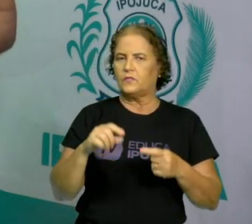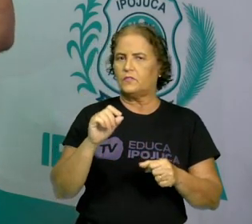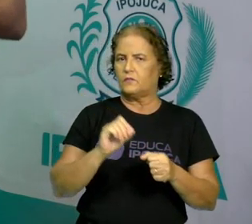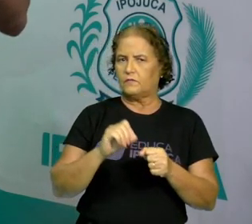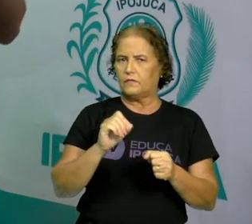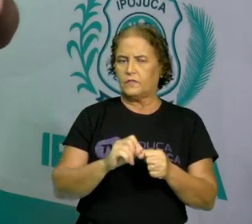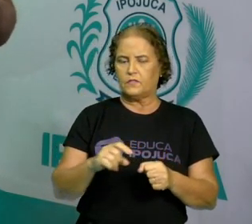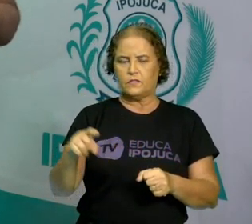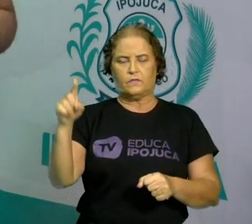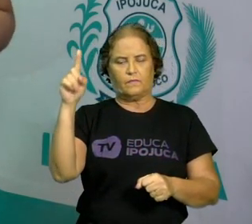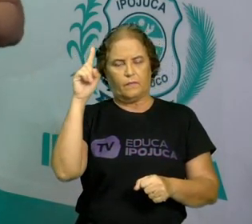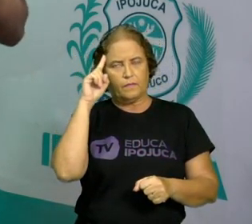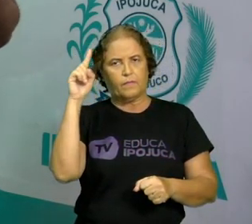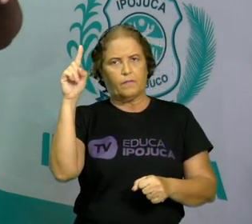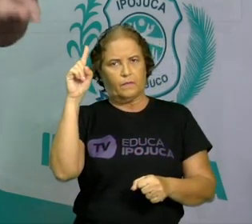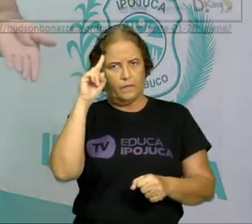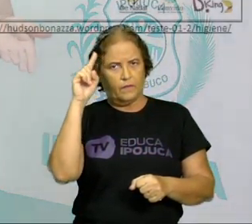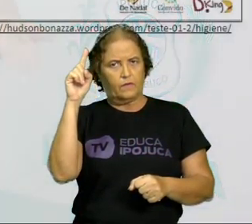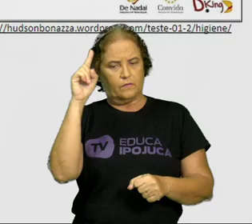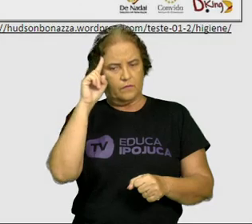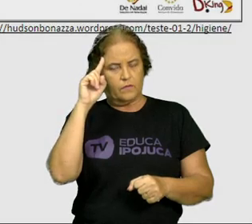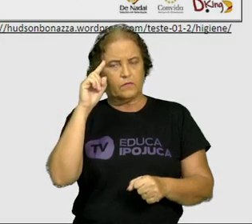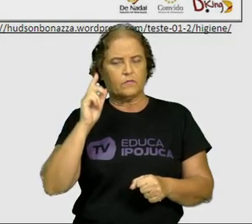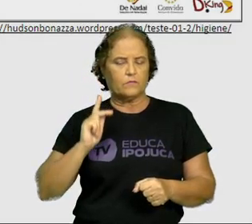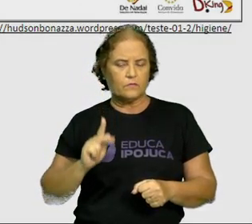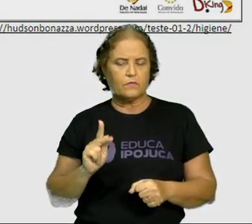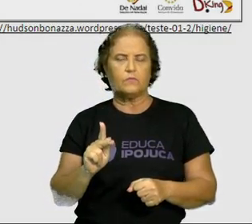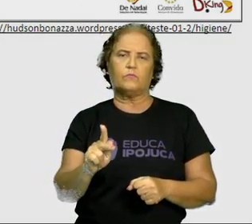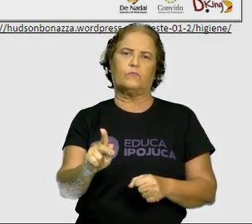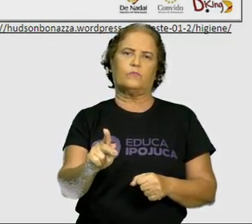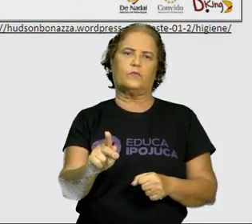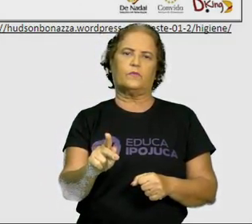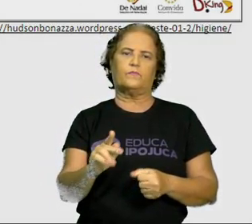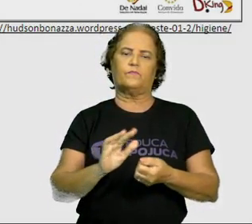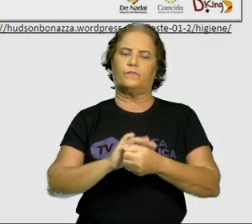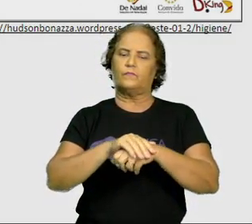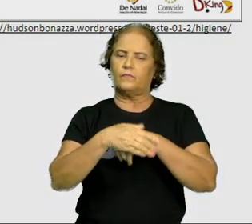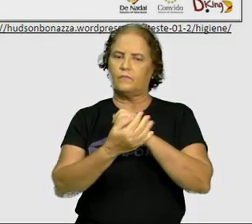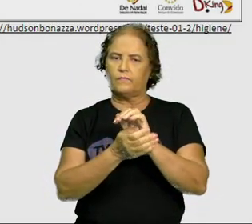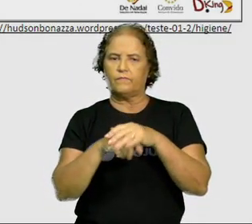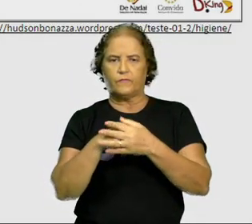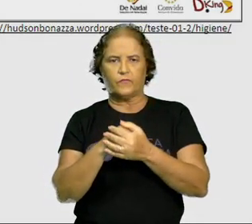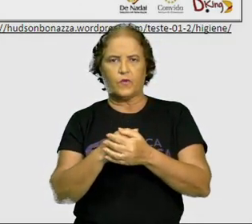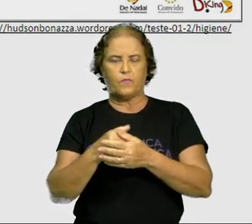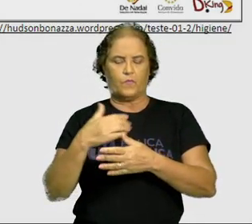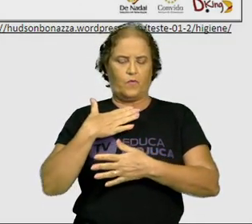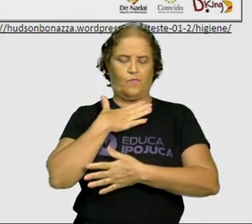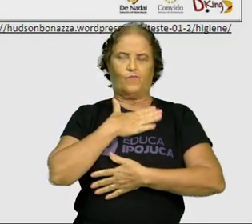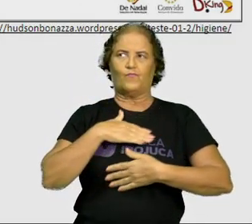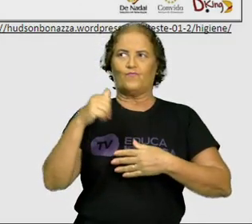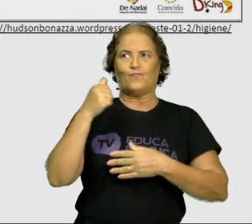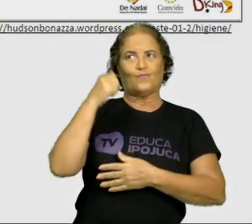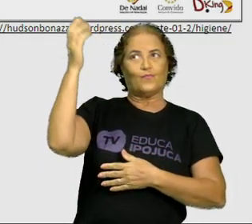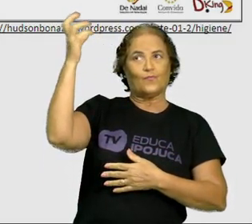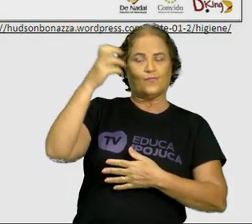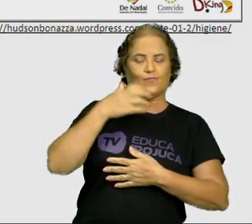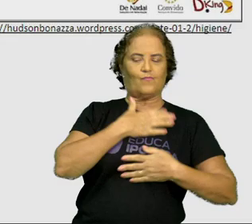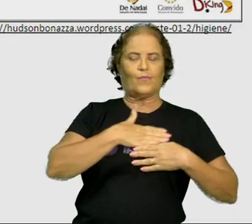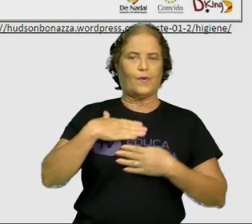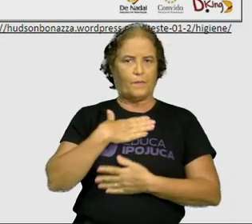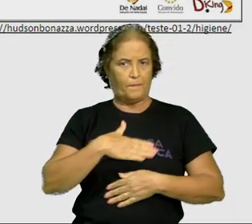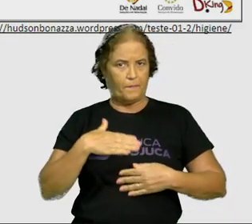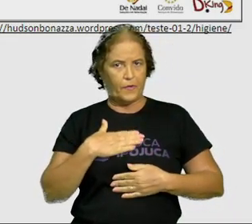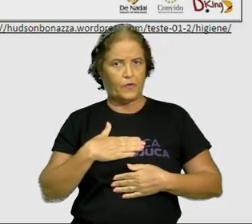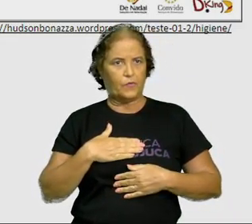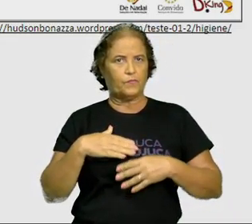eu tenho que fazer diariamente, constantemente. Se é lavar as mãos, se é tomar banho, se é lavar o cabelo, também